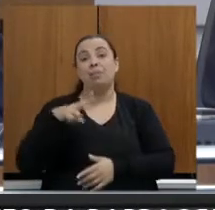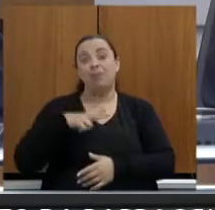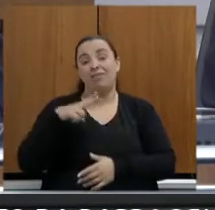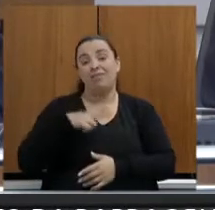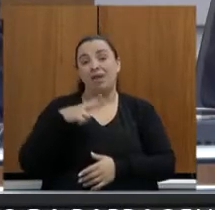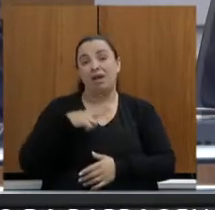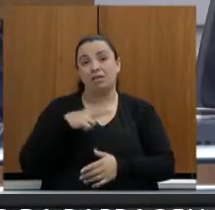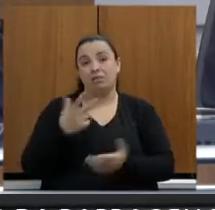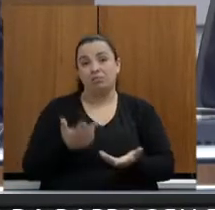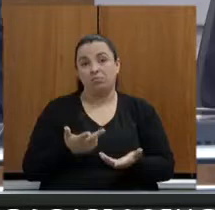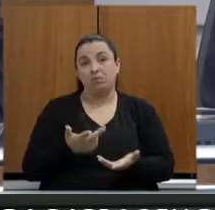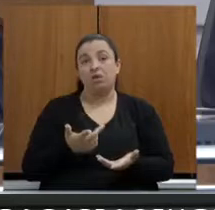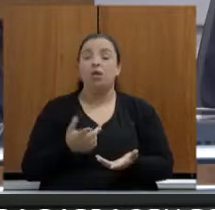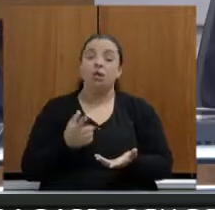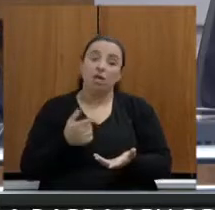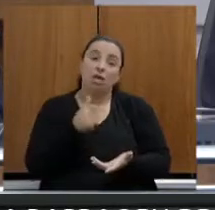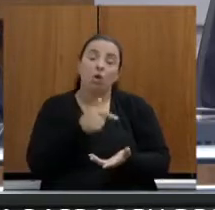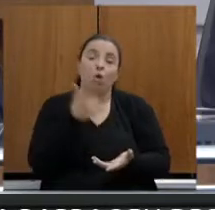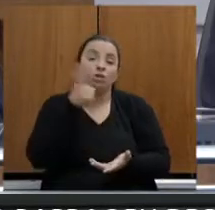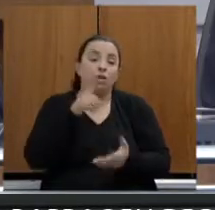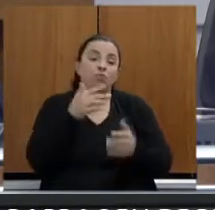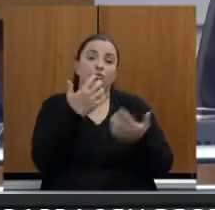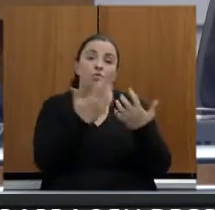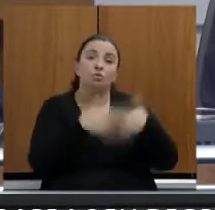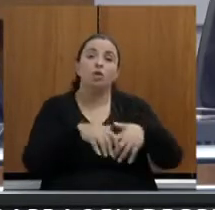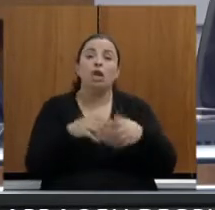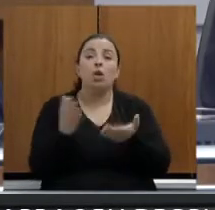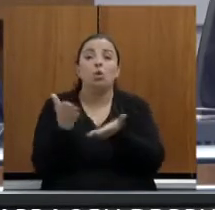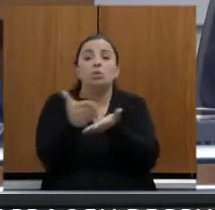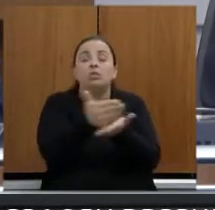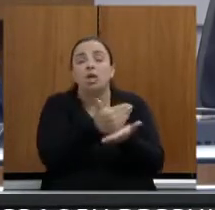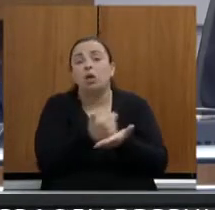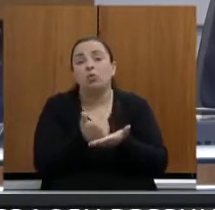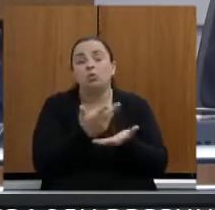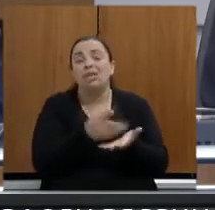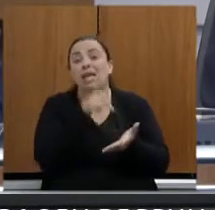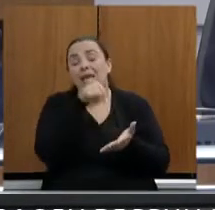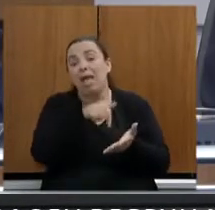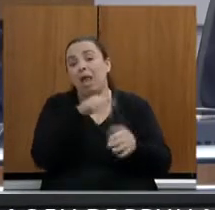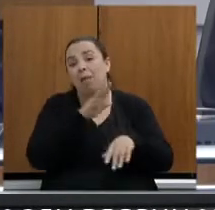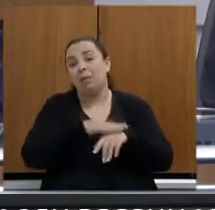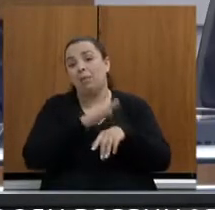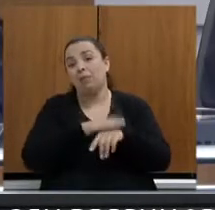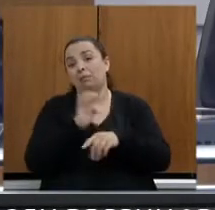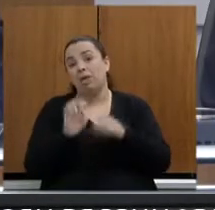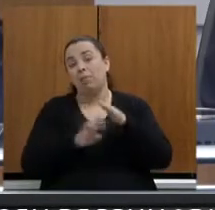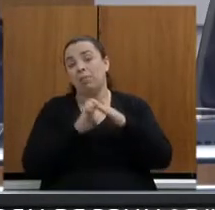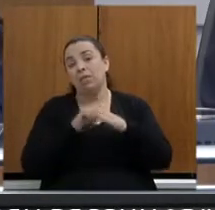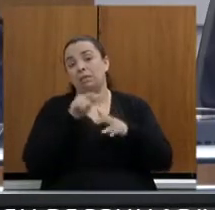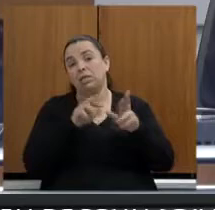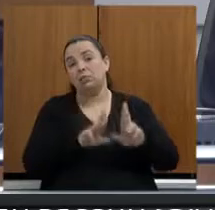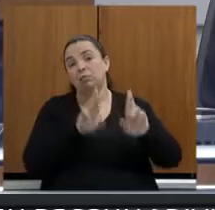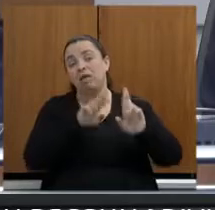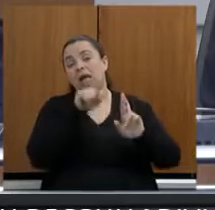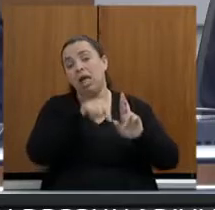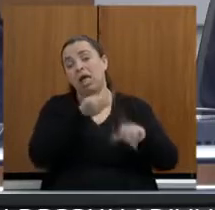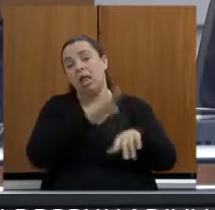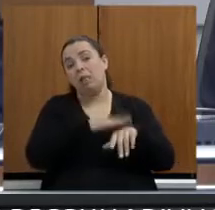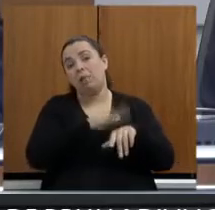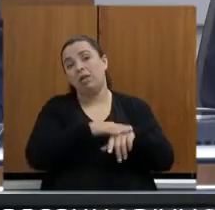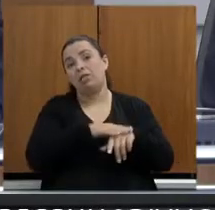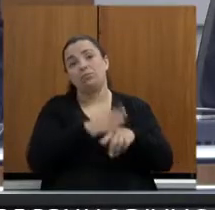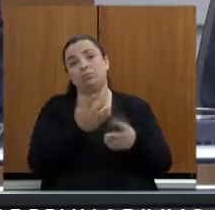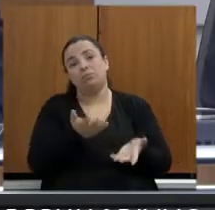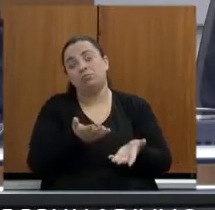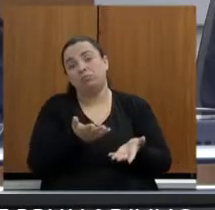para que seja investida. E o restante, a empresa tem que correr atrás do recurso, arrecadando as tarifas que já são pagas,